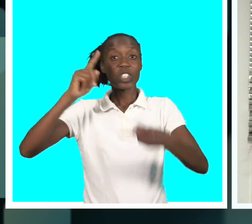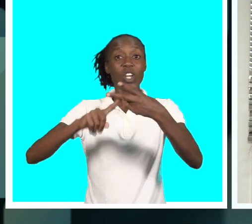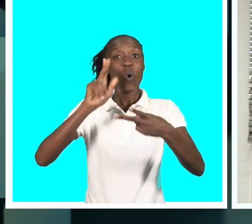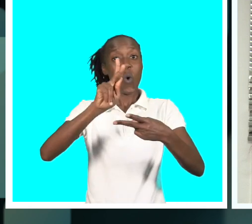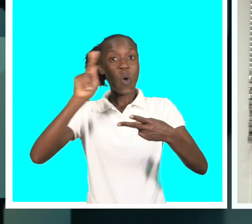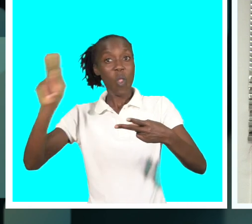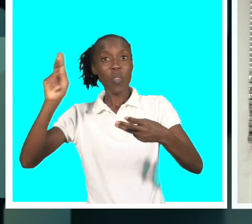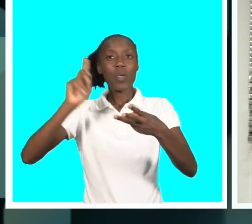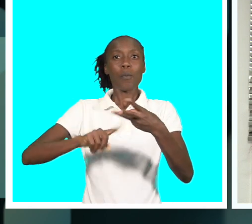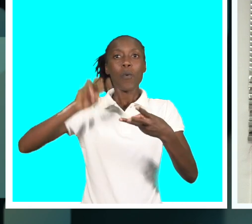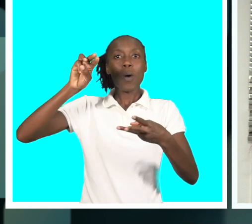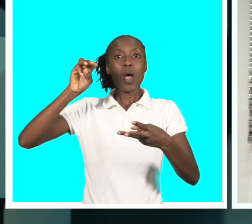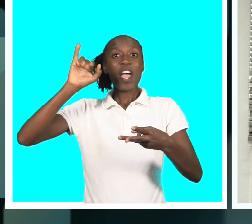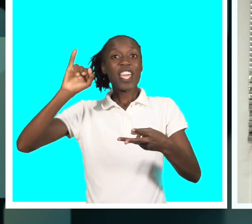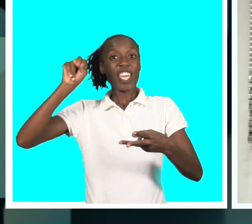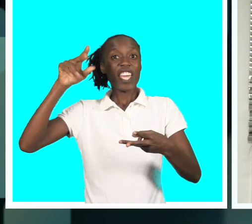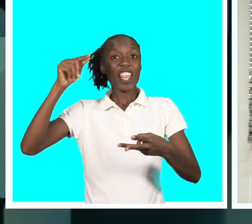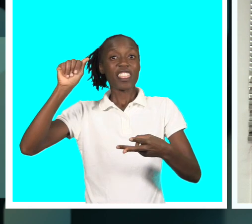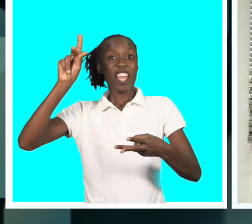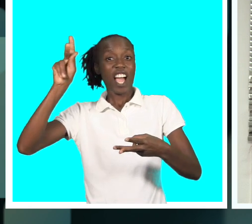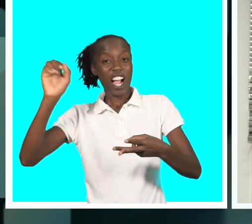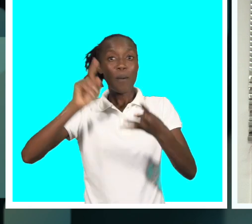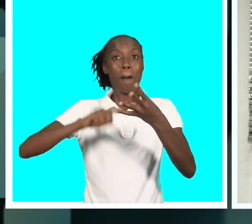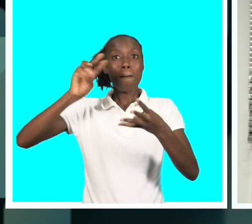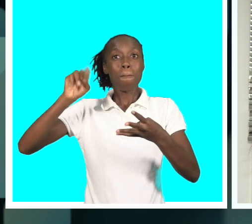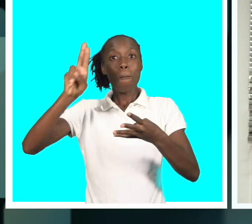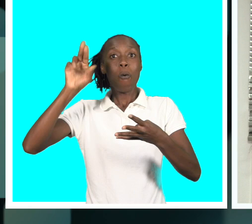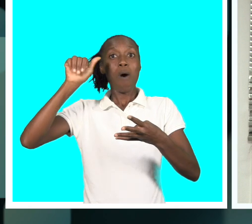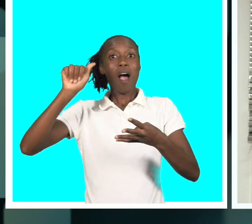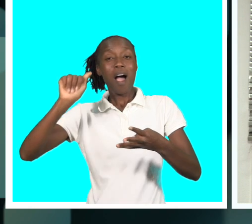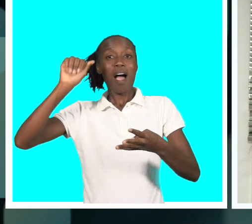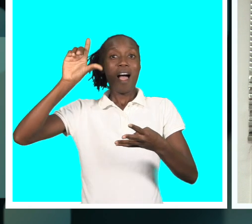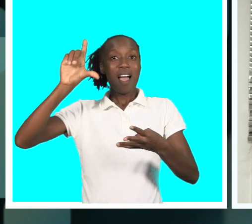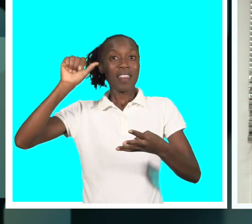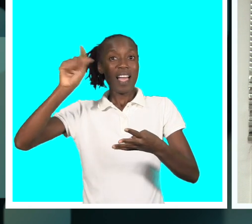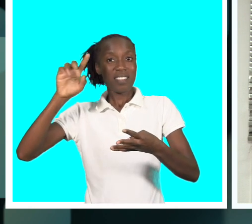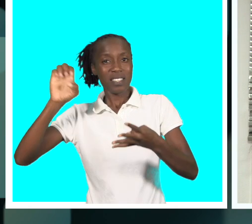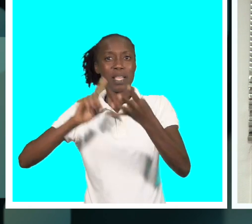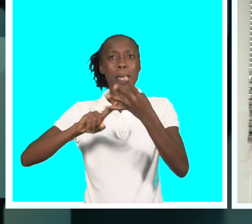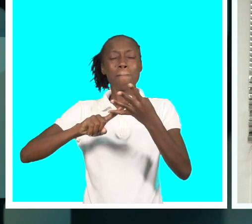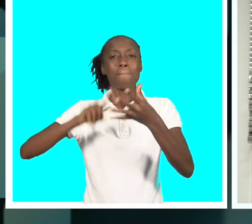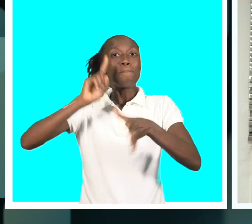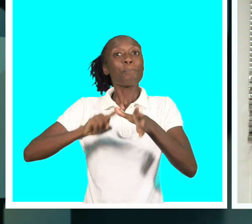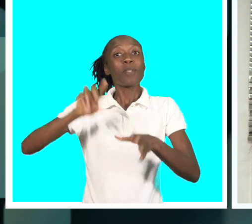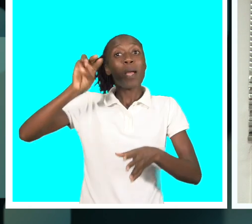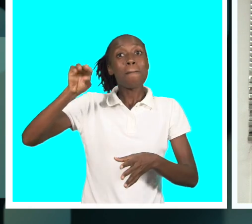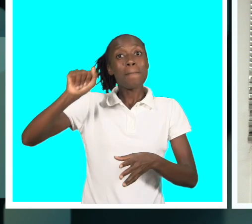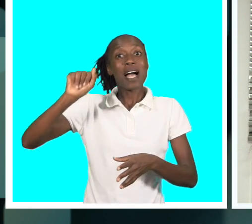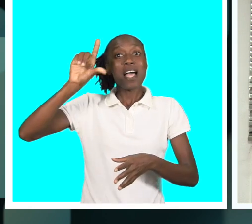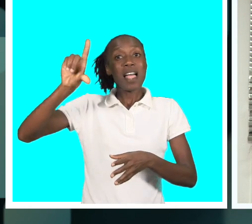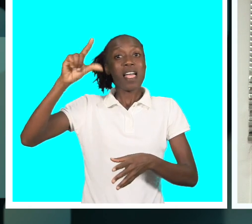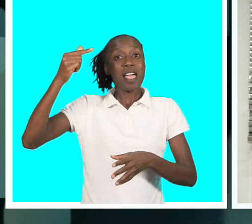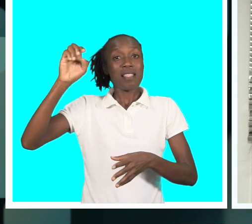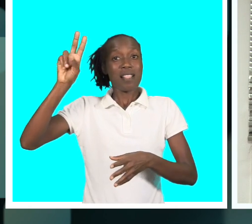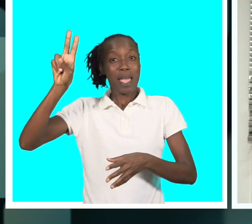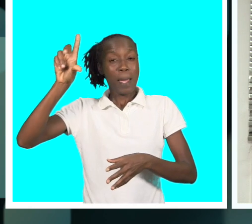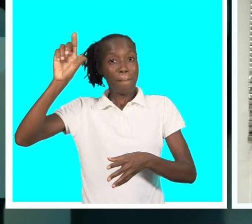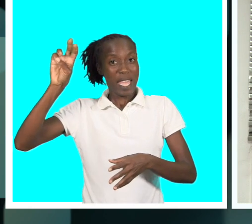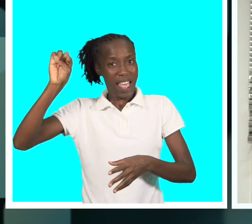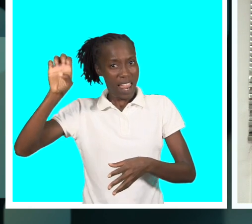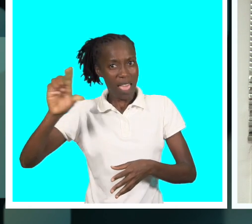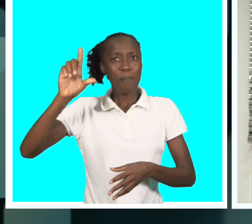Congolote, Intaca, Moalaze, Matremeli, Guamatidana,